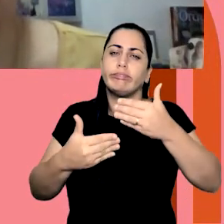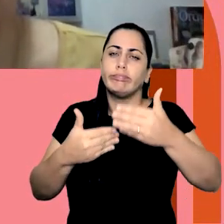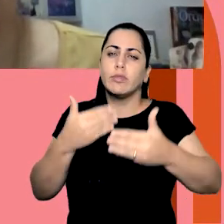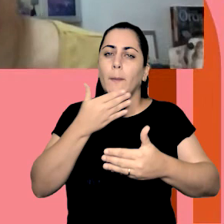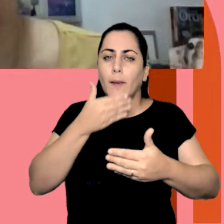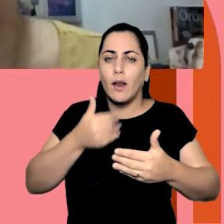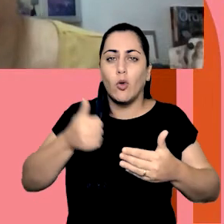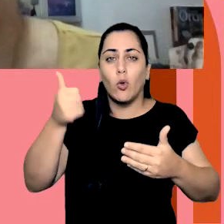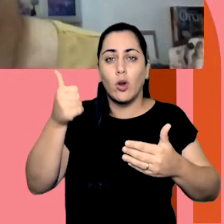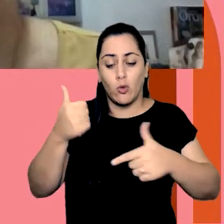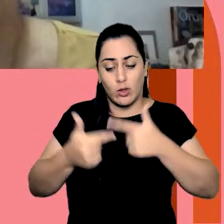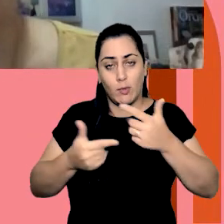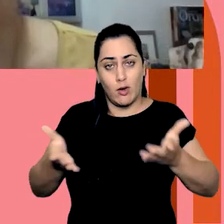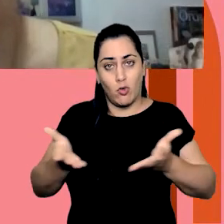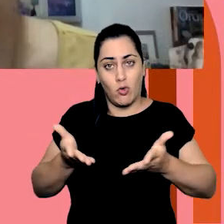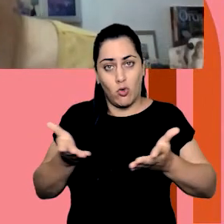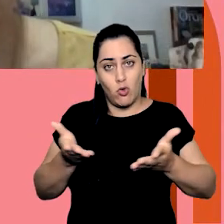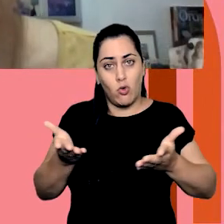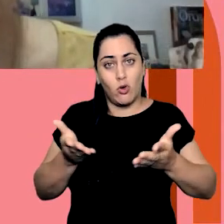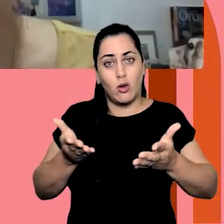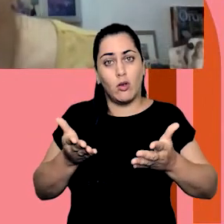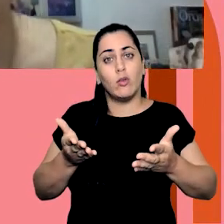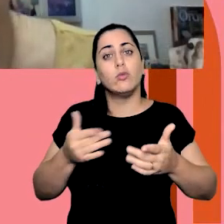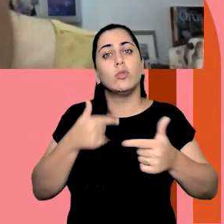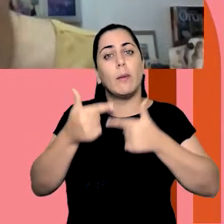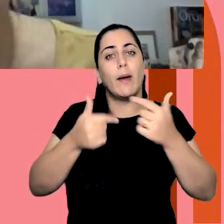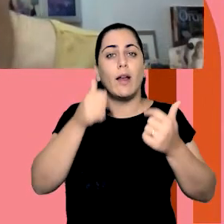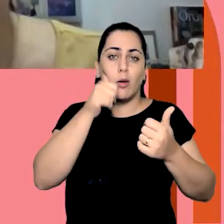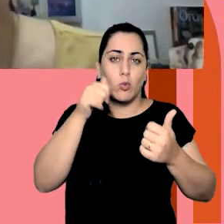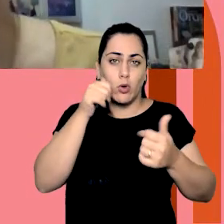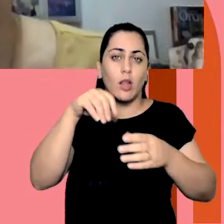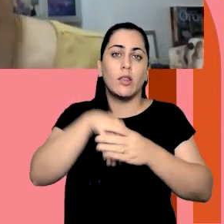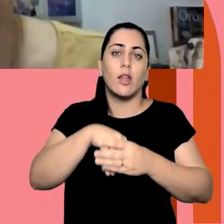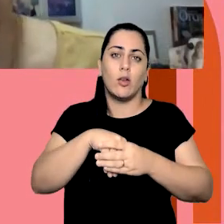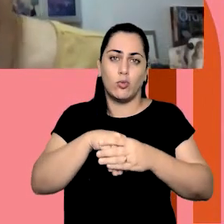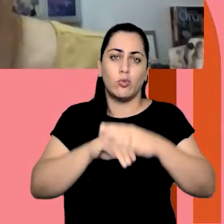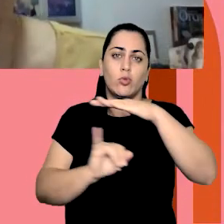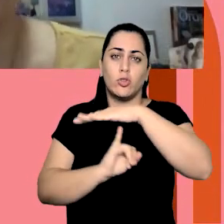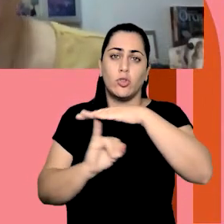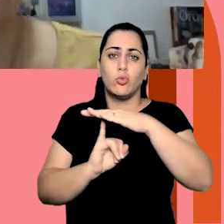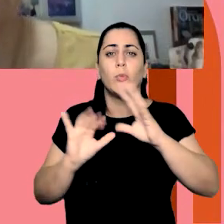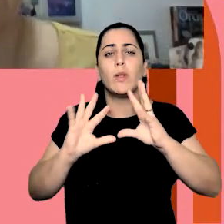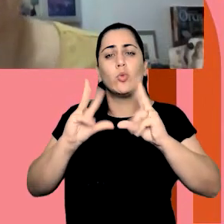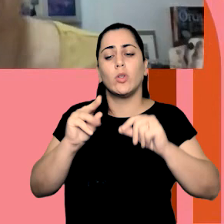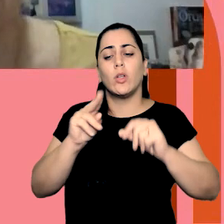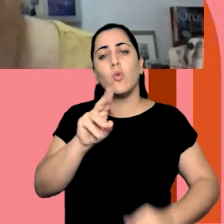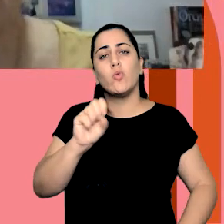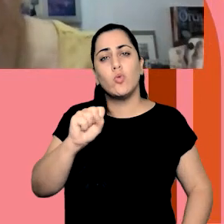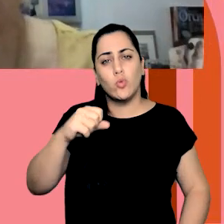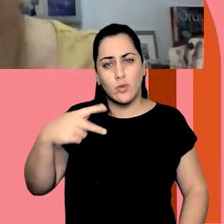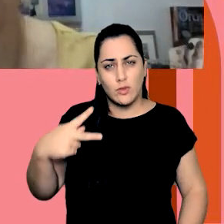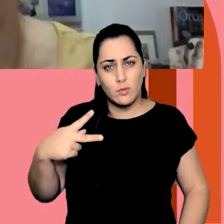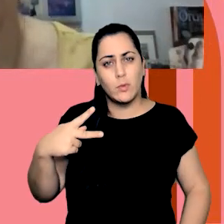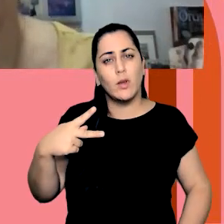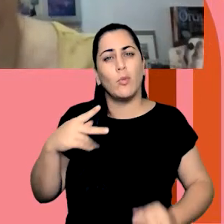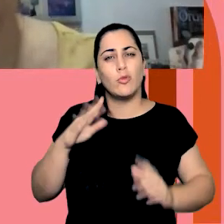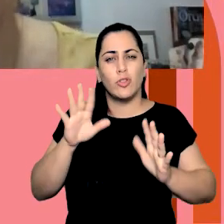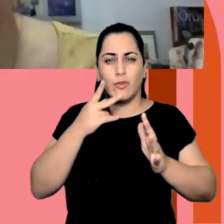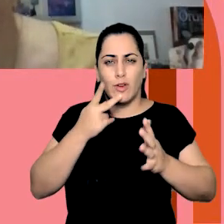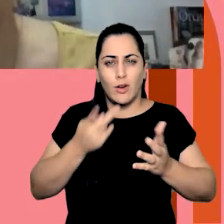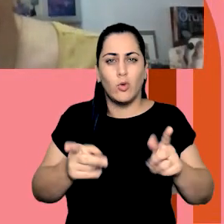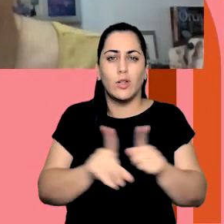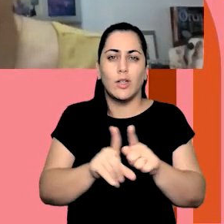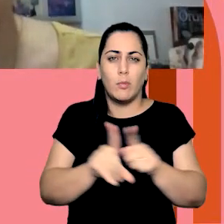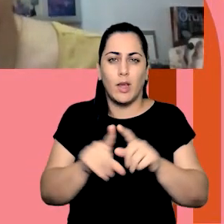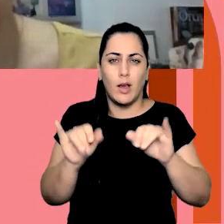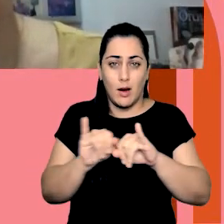que a gente tem agora, as ações das mulheres, não só no Instituto, mas na USP, em relação, como foi colocado